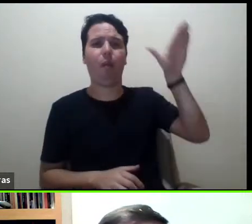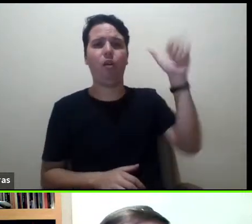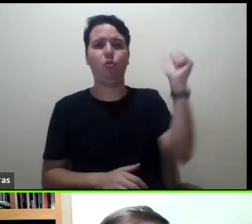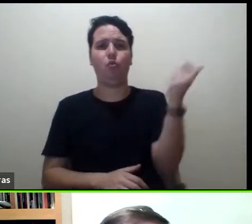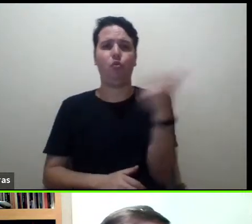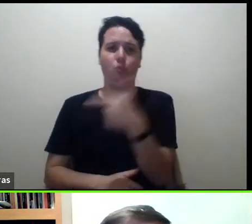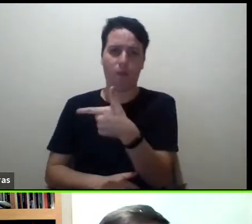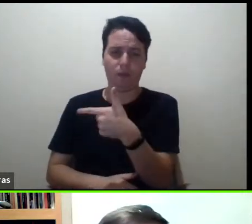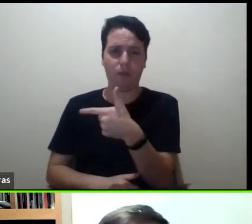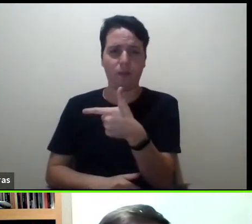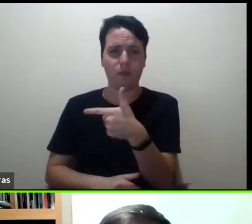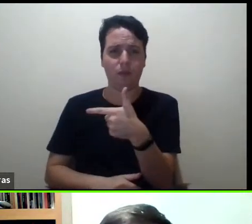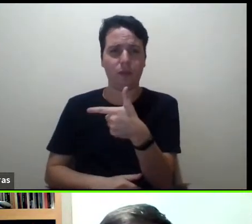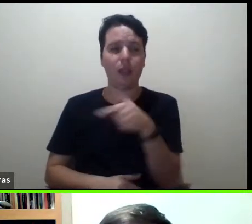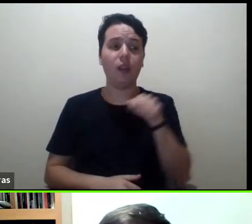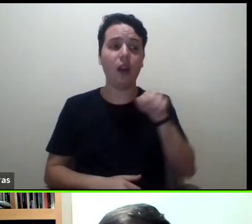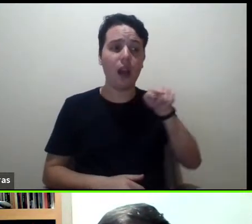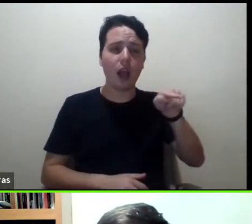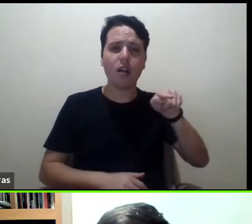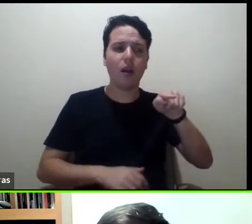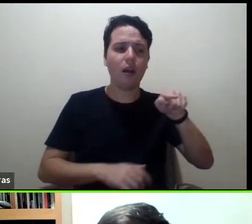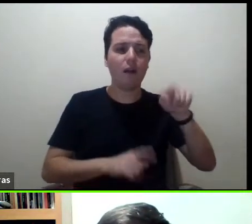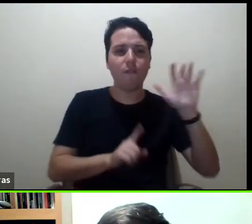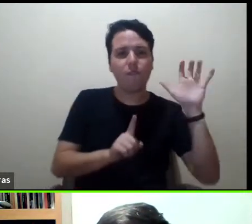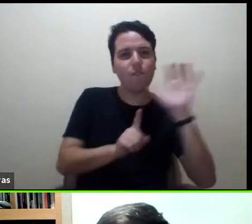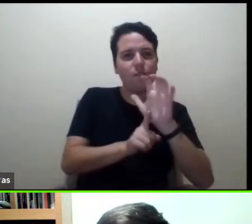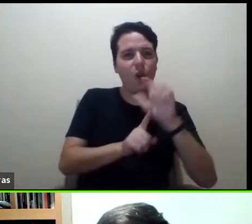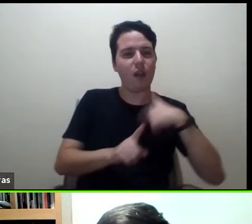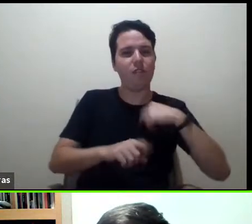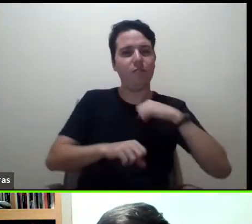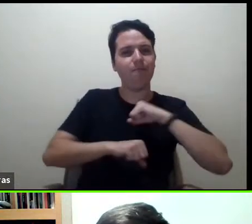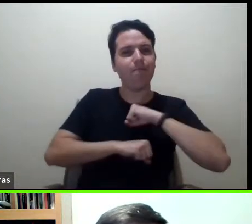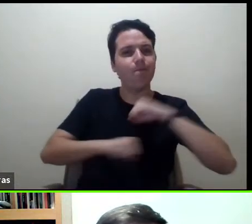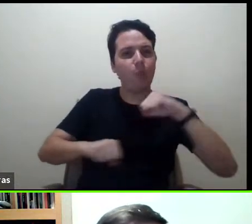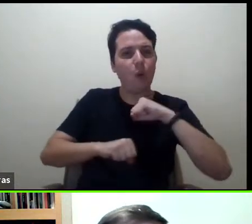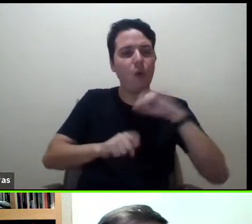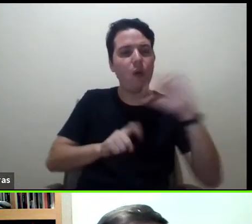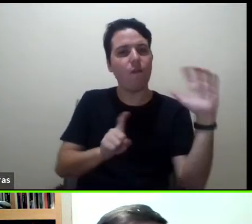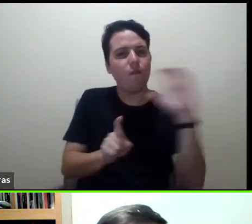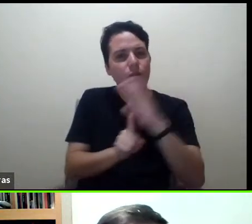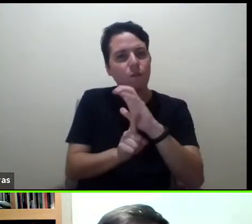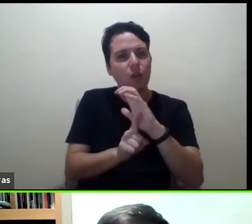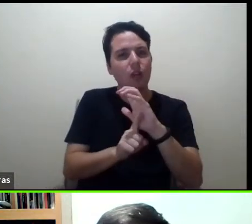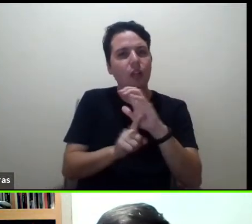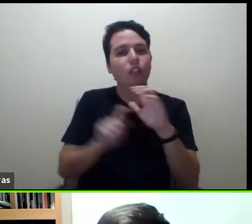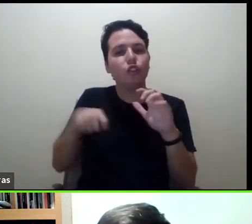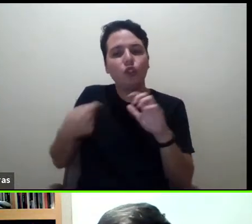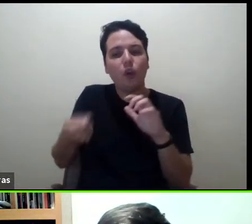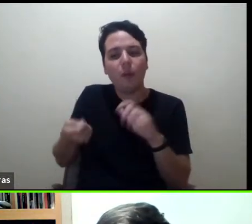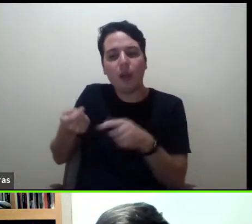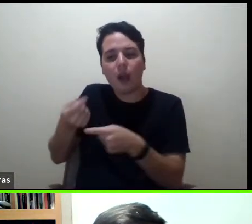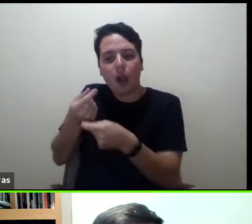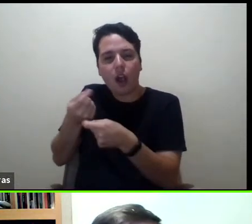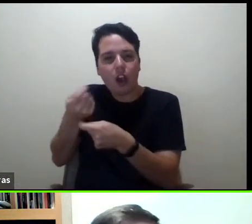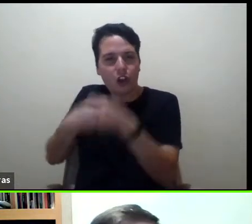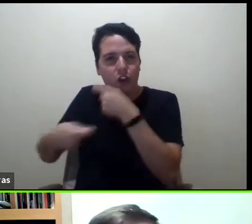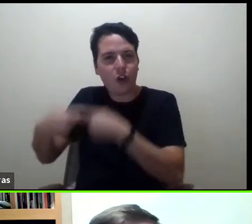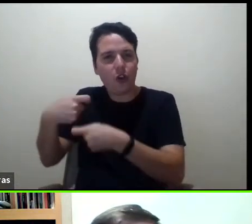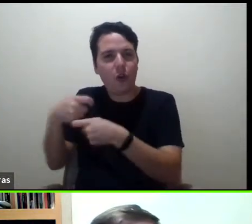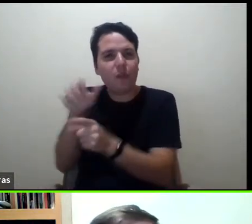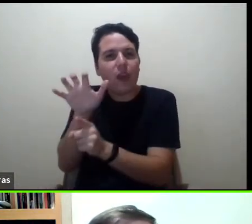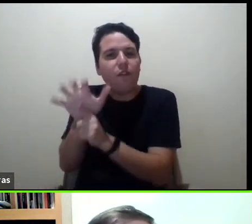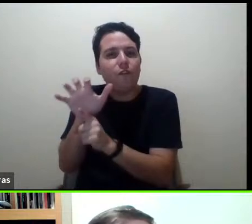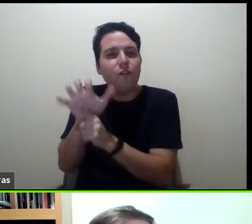esse impacto, digamos, das questões econômicas sobre a produção de livros e,